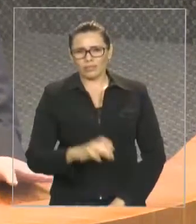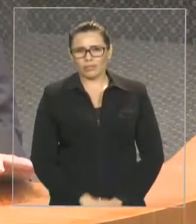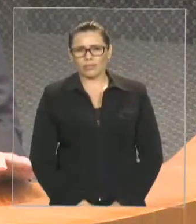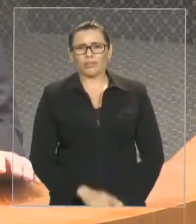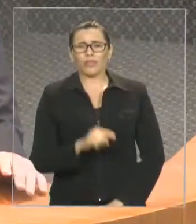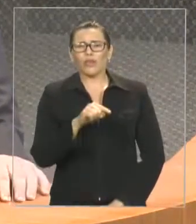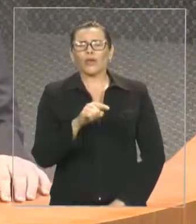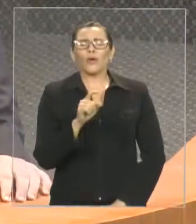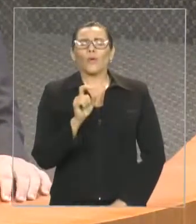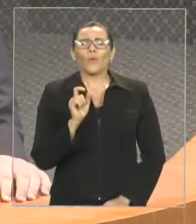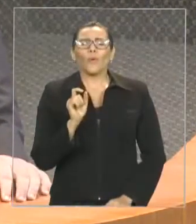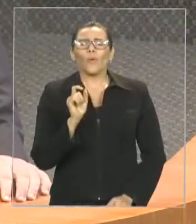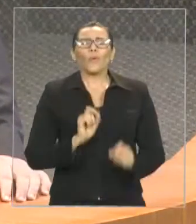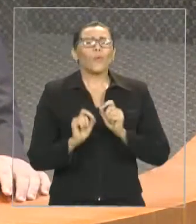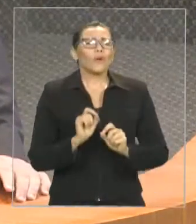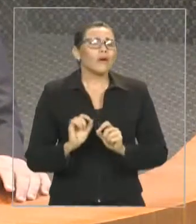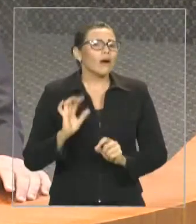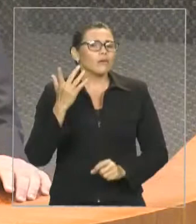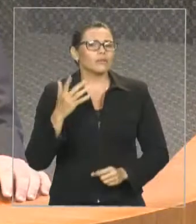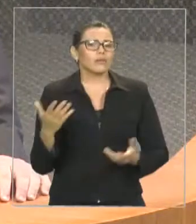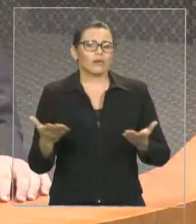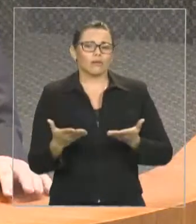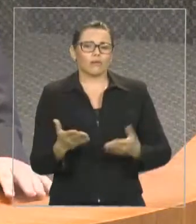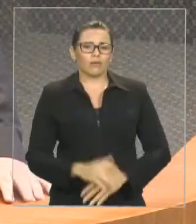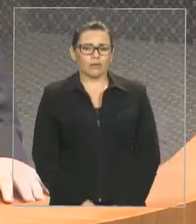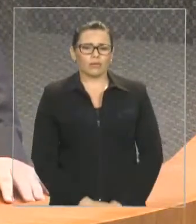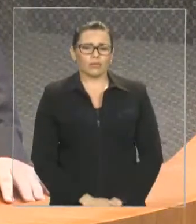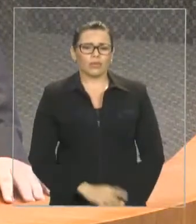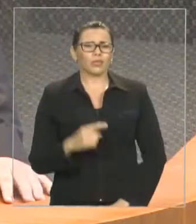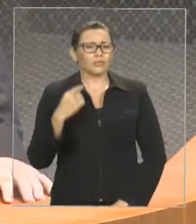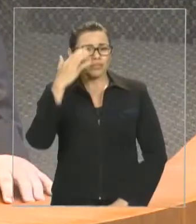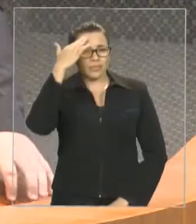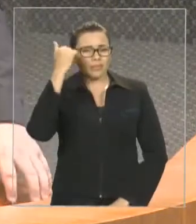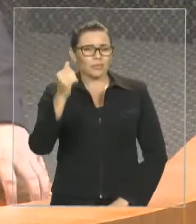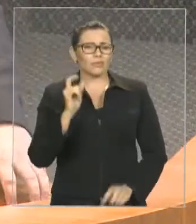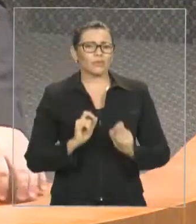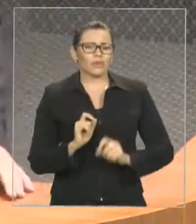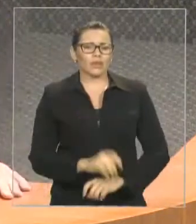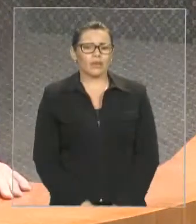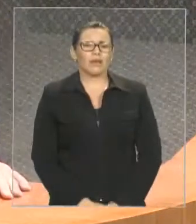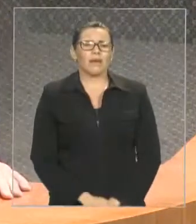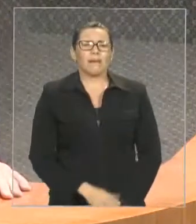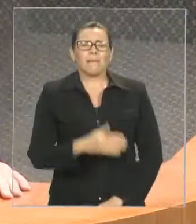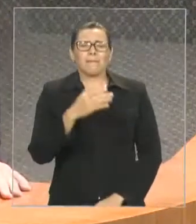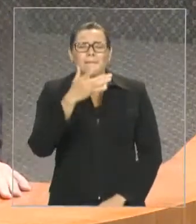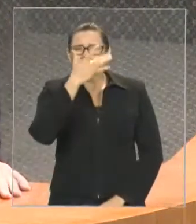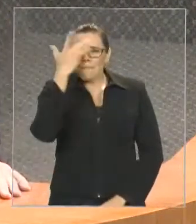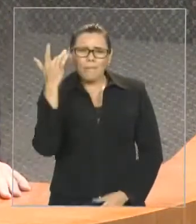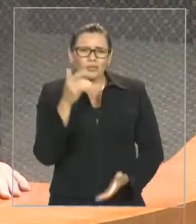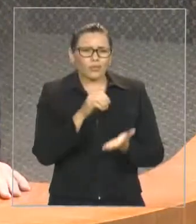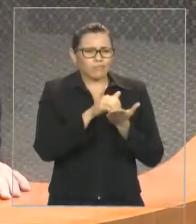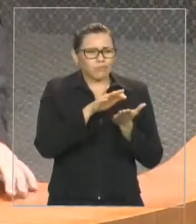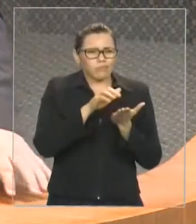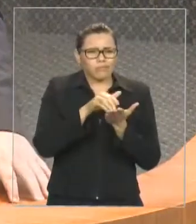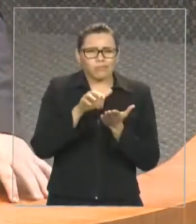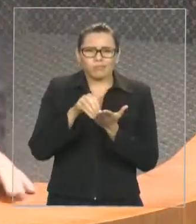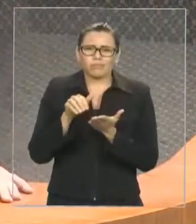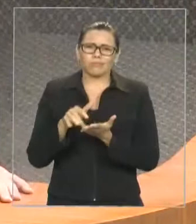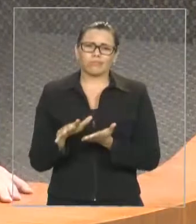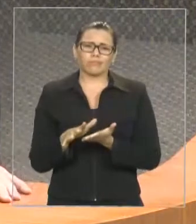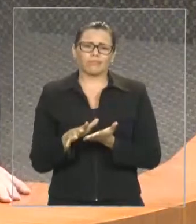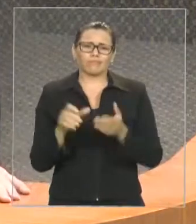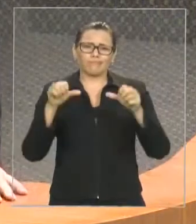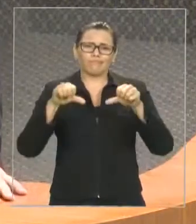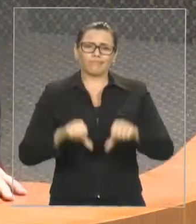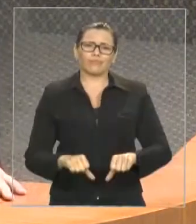e estamos vendo que o impacto pela perda dos postos de trabalho gerados naquela cidade e naquela região tem sido de